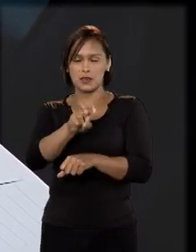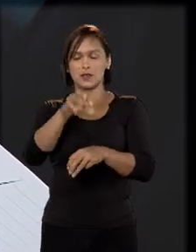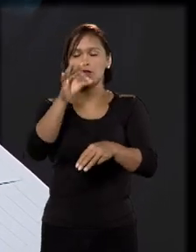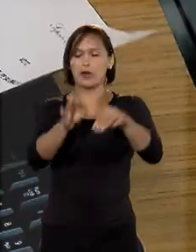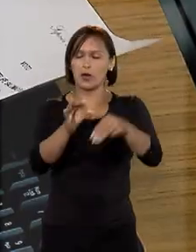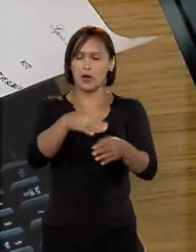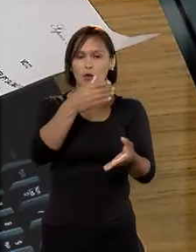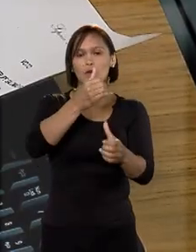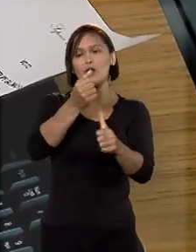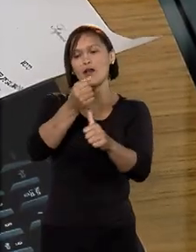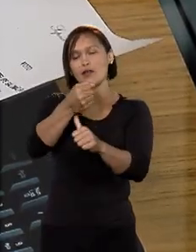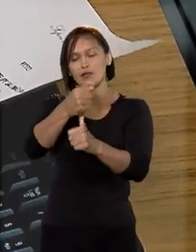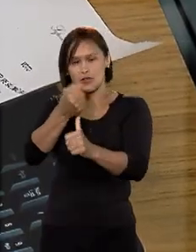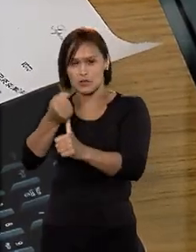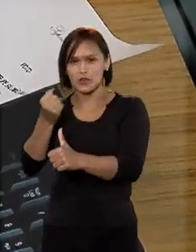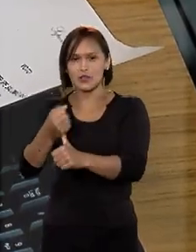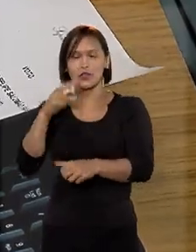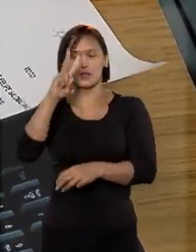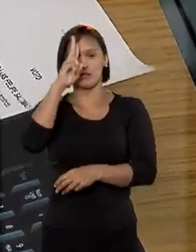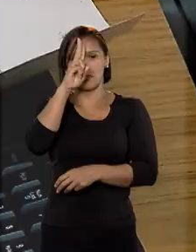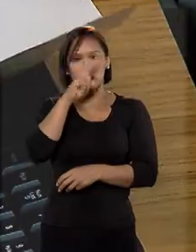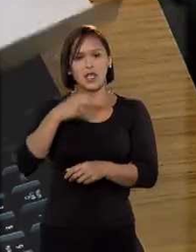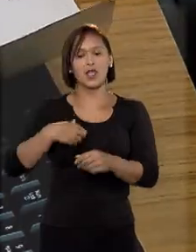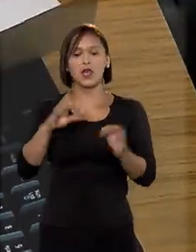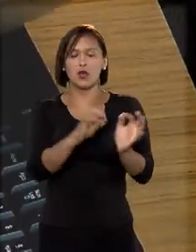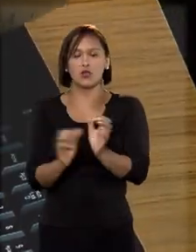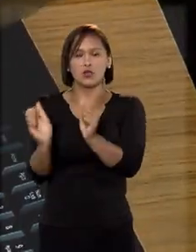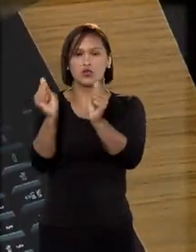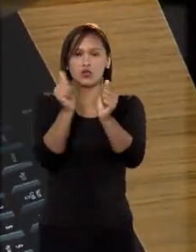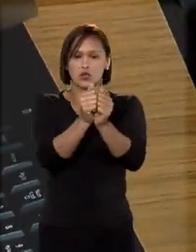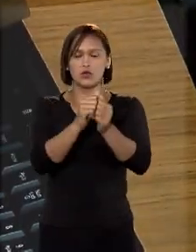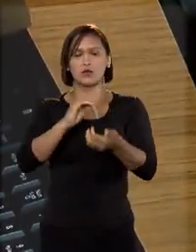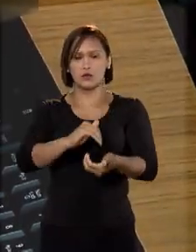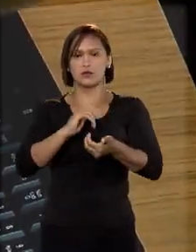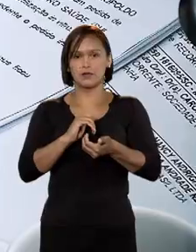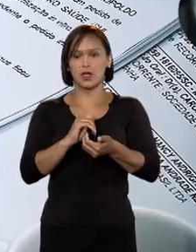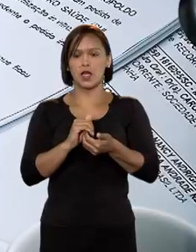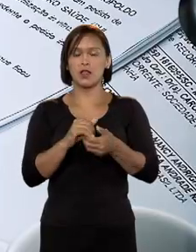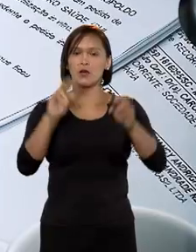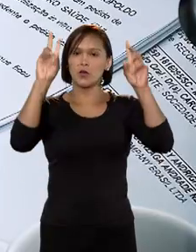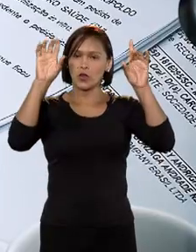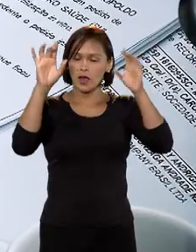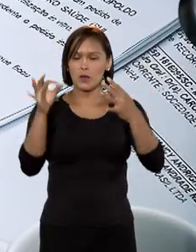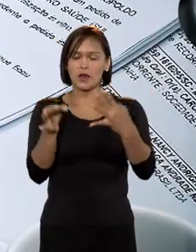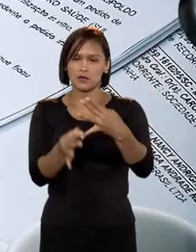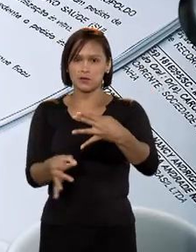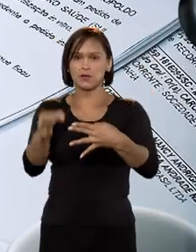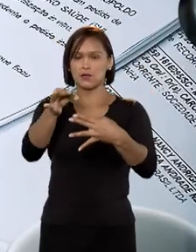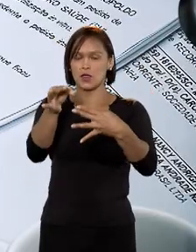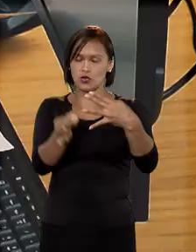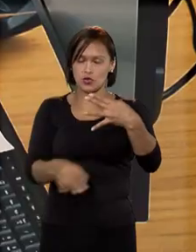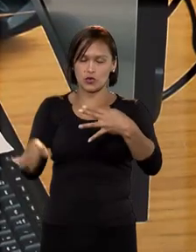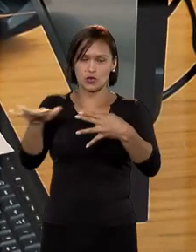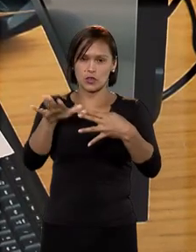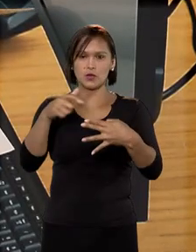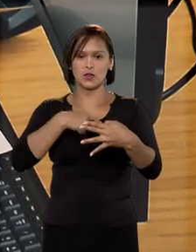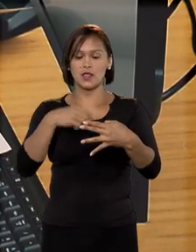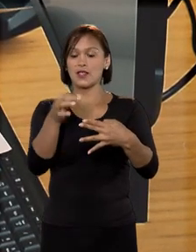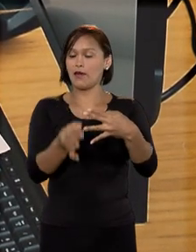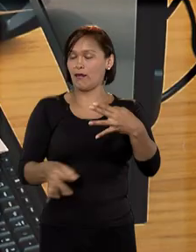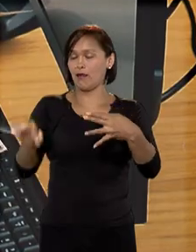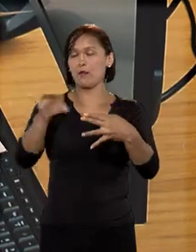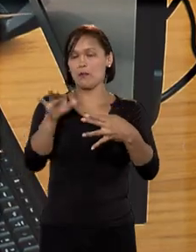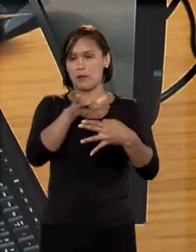ministro. O conjunto dessas decisões tomadas pela Corte sobre determinada matéria forma uma jurisprudência. E a